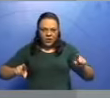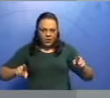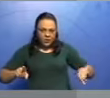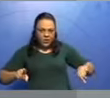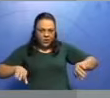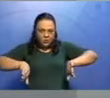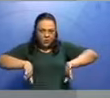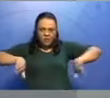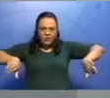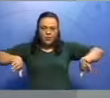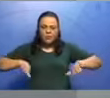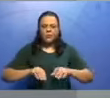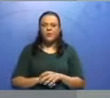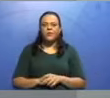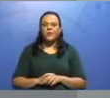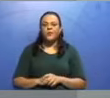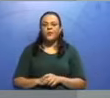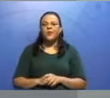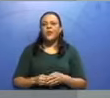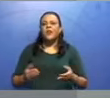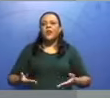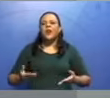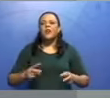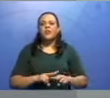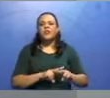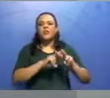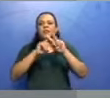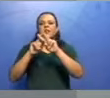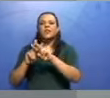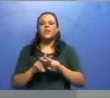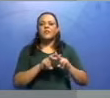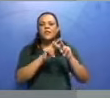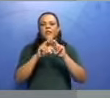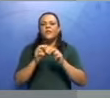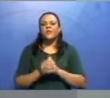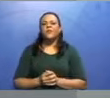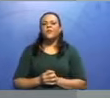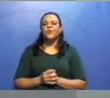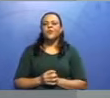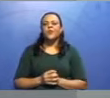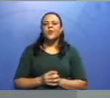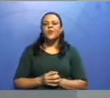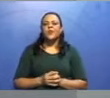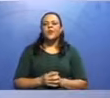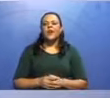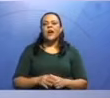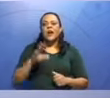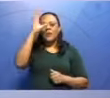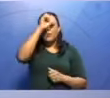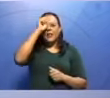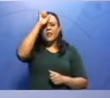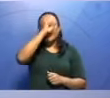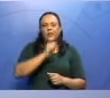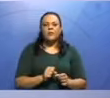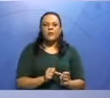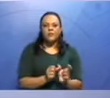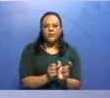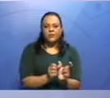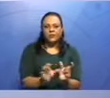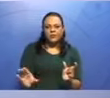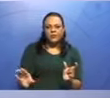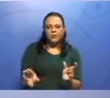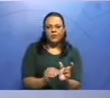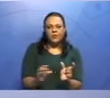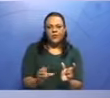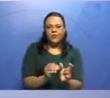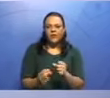isolar. E aí, vamos retomar, então, o que nós estudamos hoje? Hoje, nós vimos o que é um predicado verbal. Ele tem sempre um